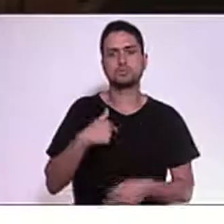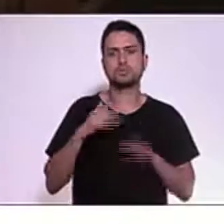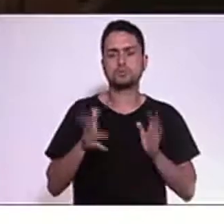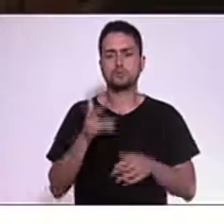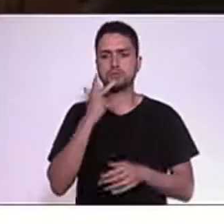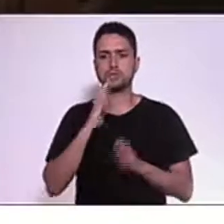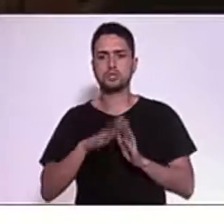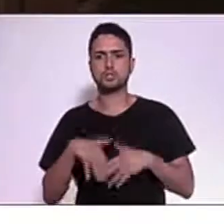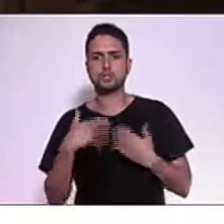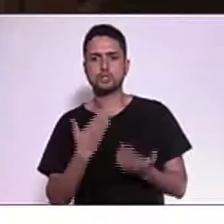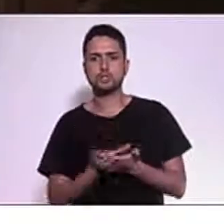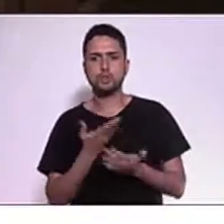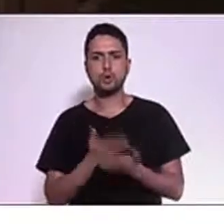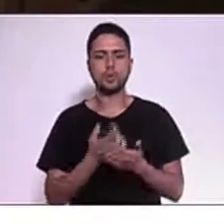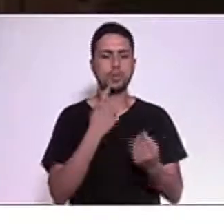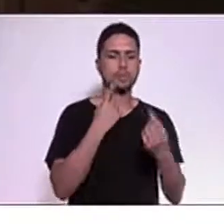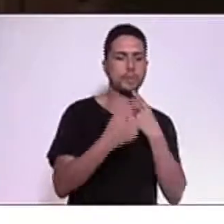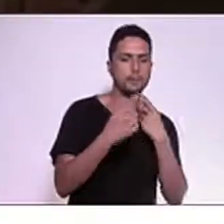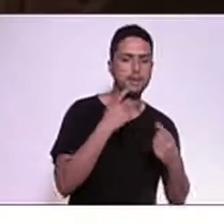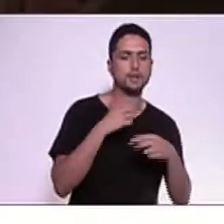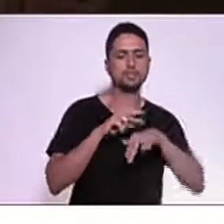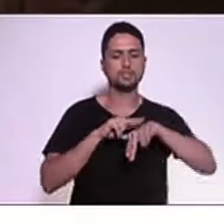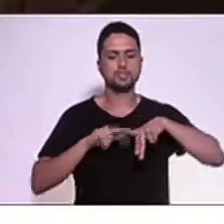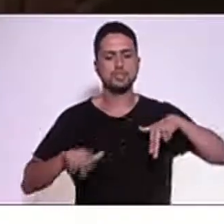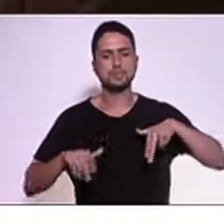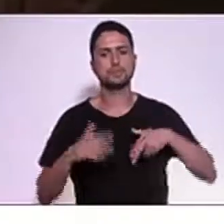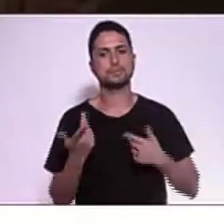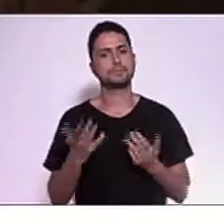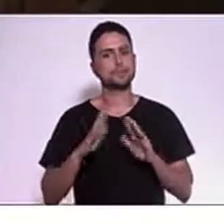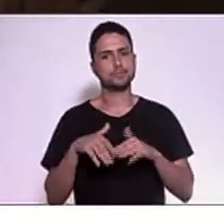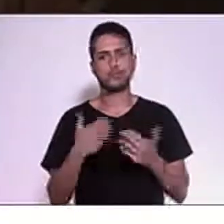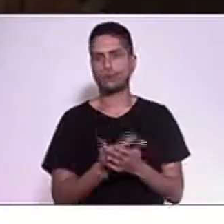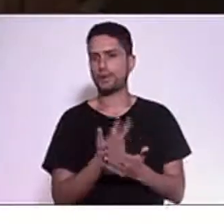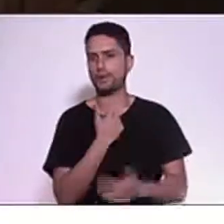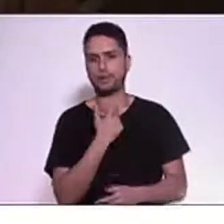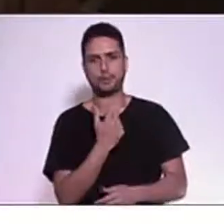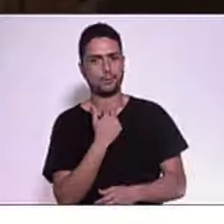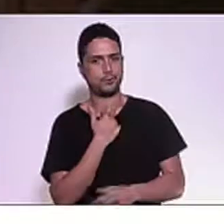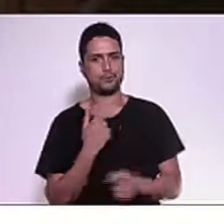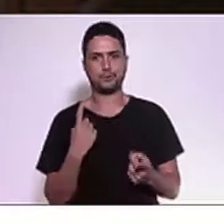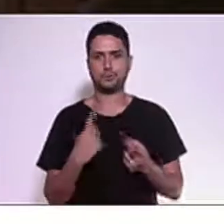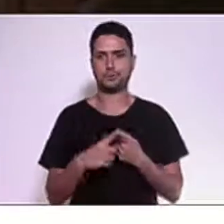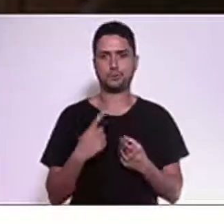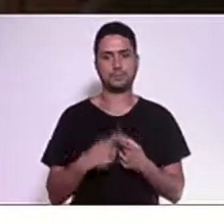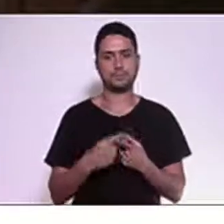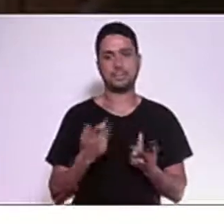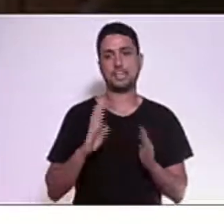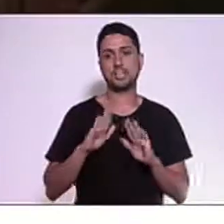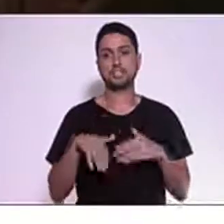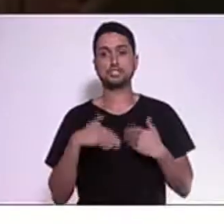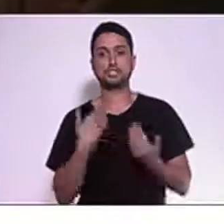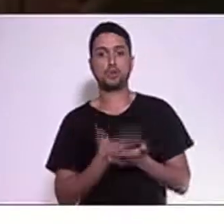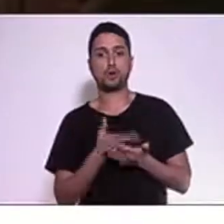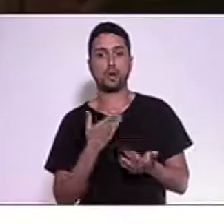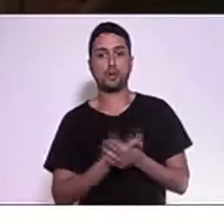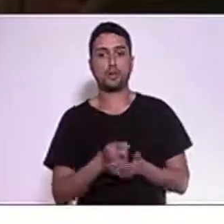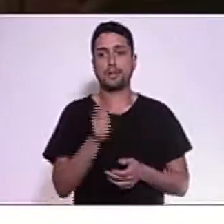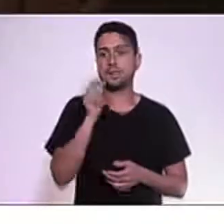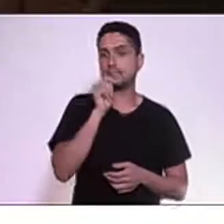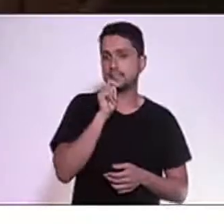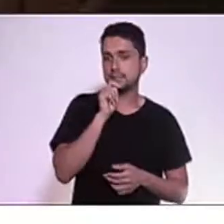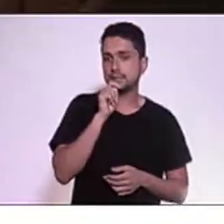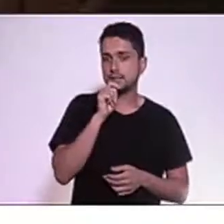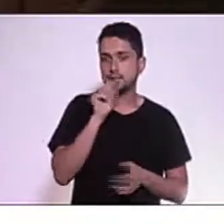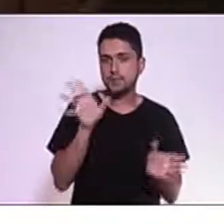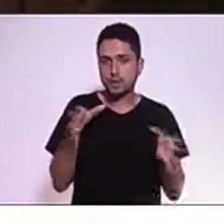escola, então a escola não pode fazer mais essa discussão, porque o debate sobre o escola sem partido não permite que o